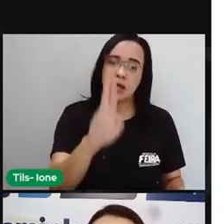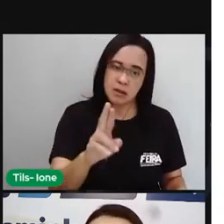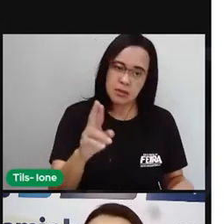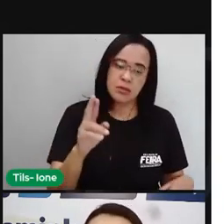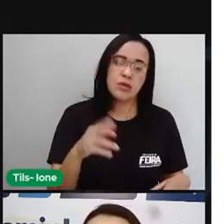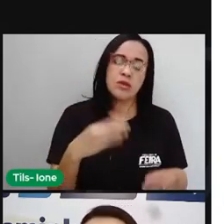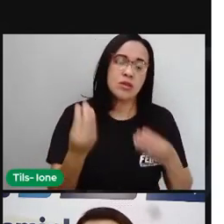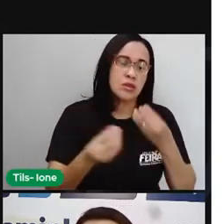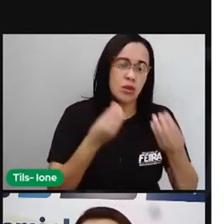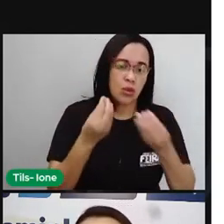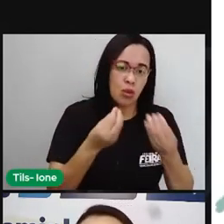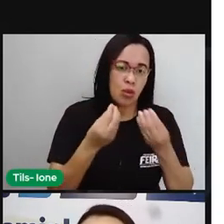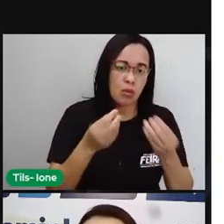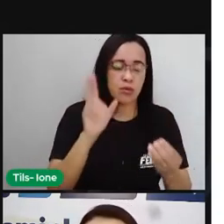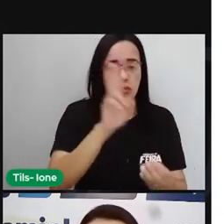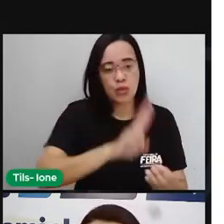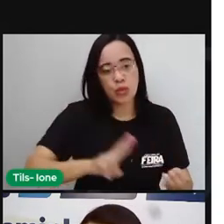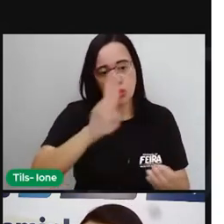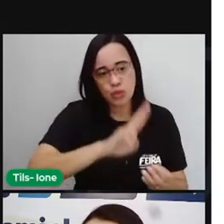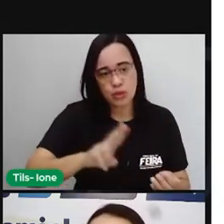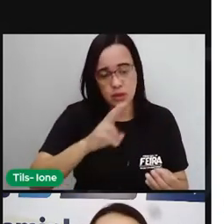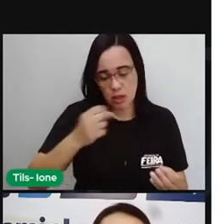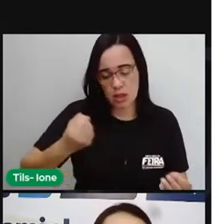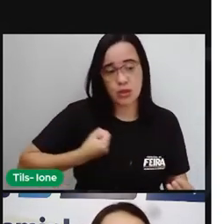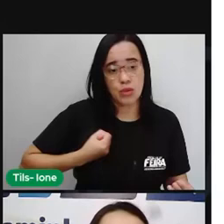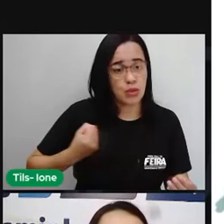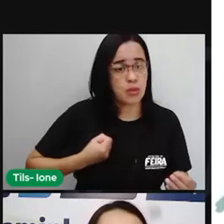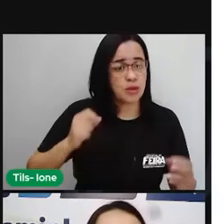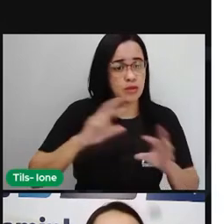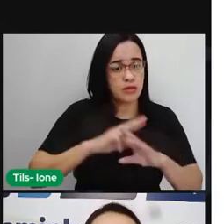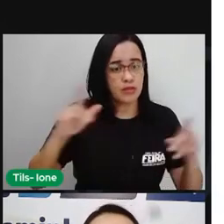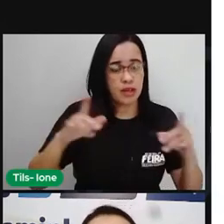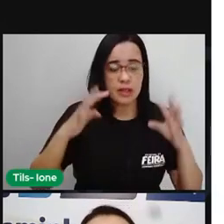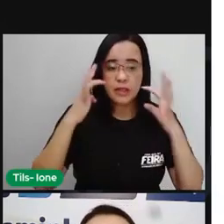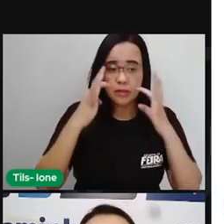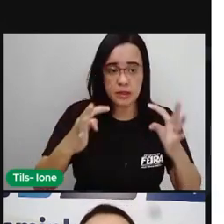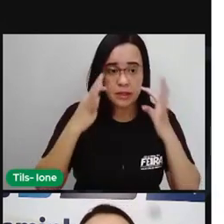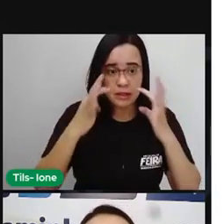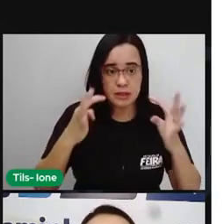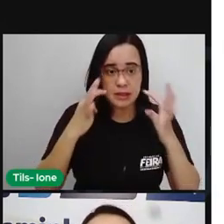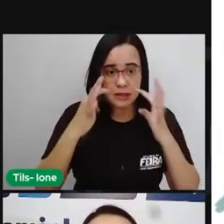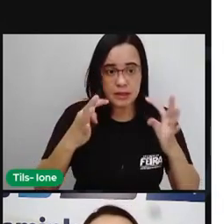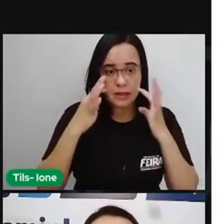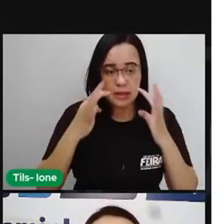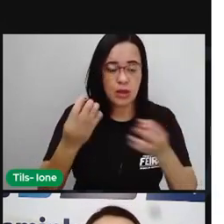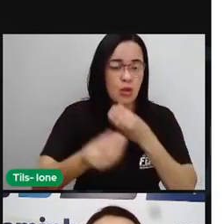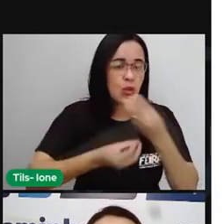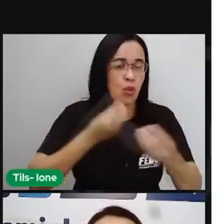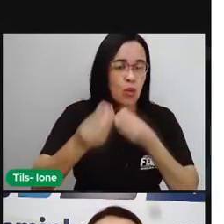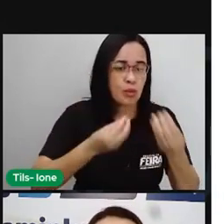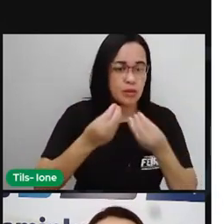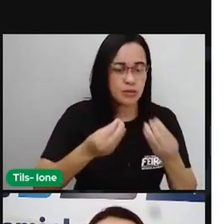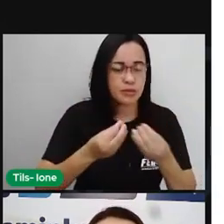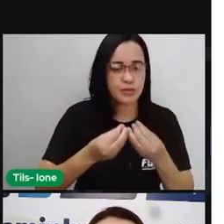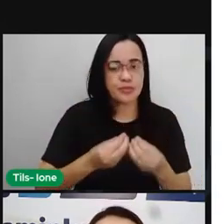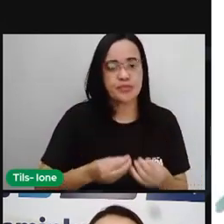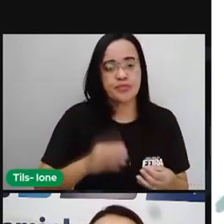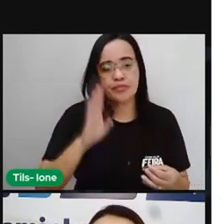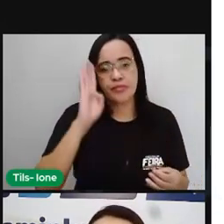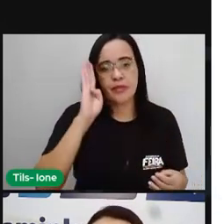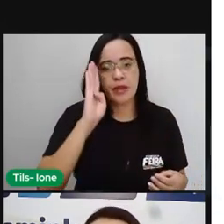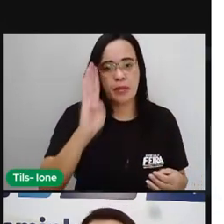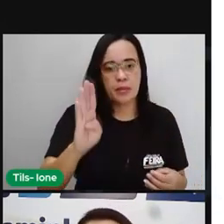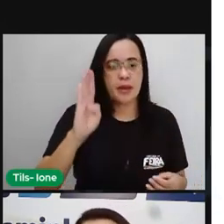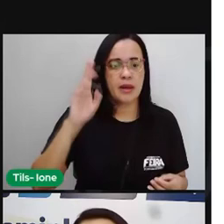mas agora a gente vai utilizar outros valores. Então, presta bastante atenção aqui, ó. Batimento por minuto ó,